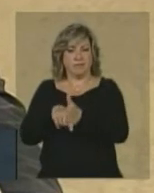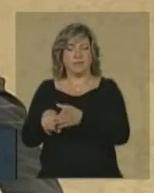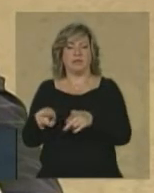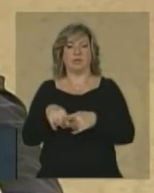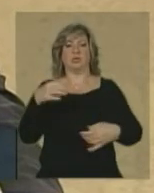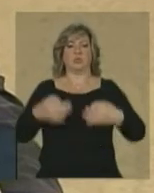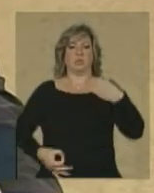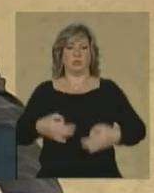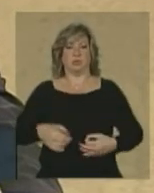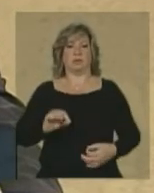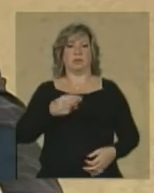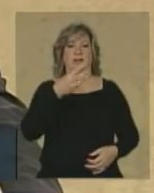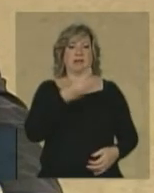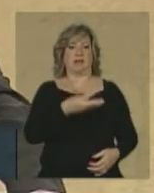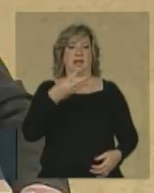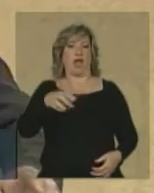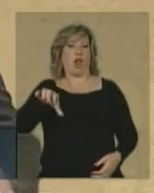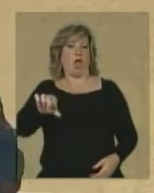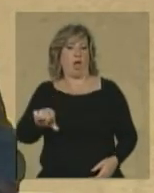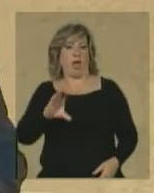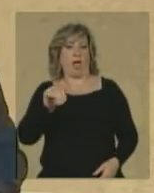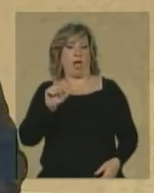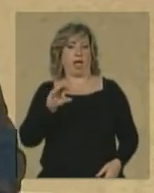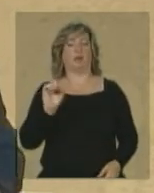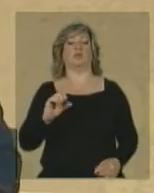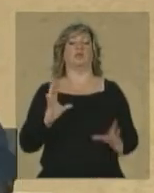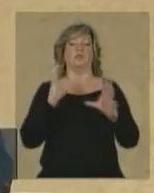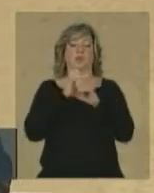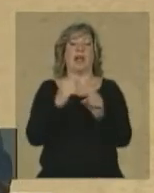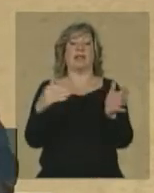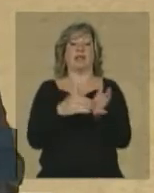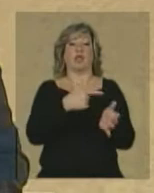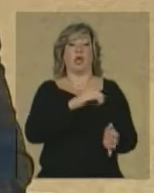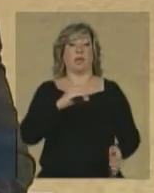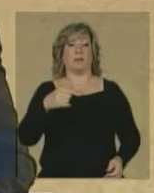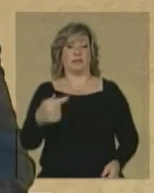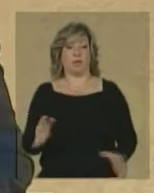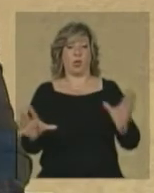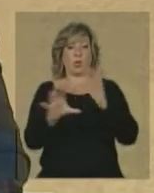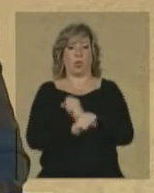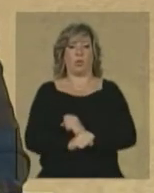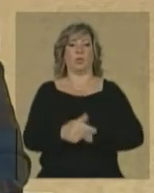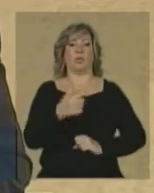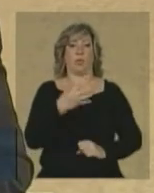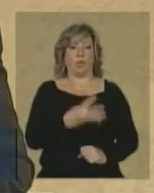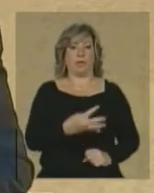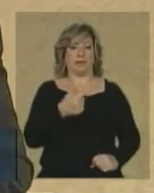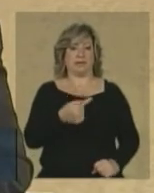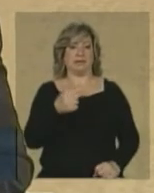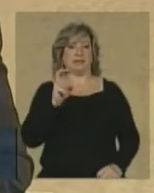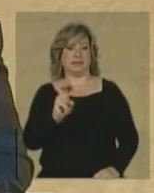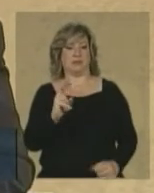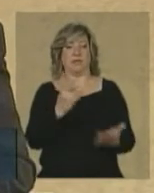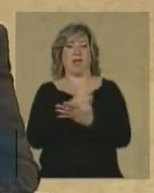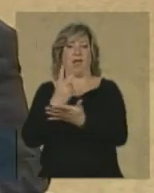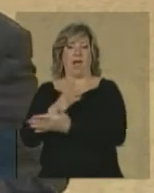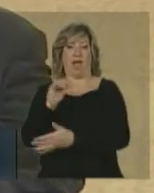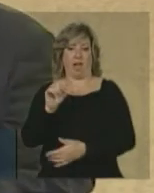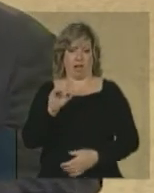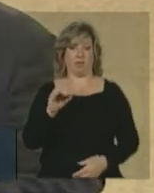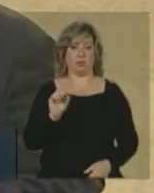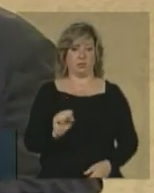julgamento de 339 casos somando até 2007 ao todo 475 casos. Assim,